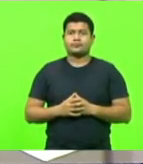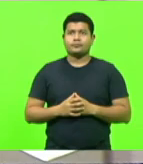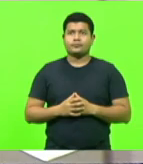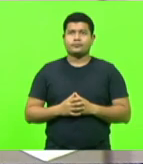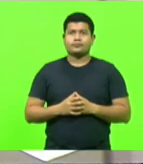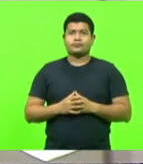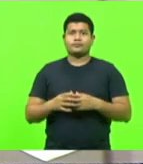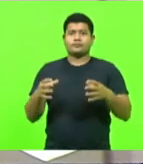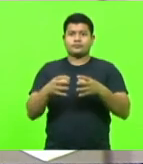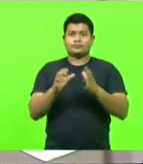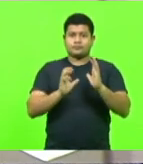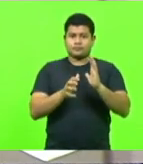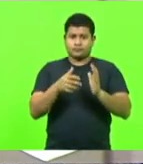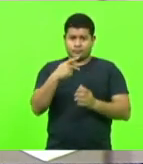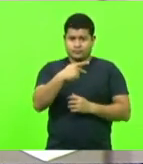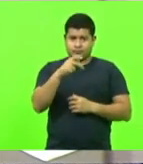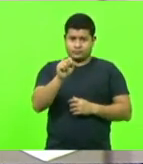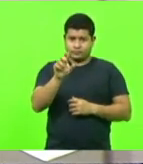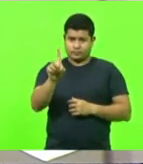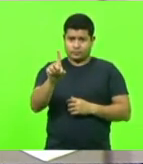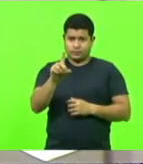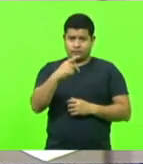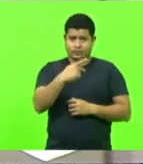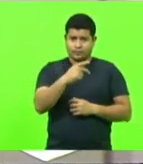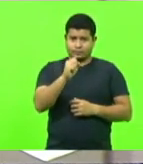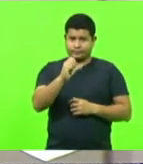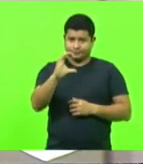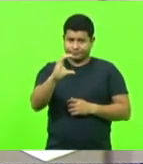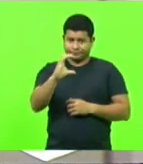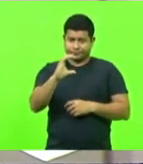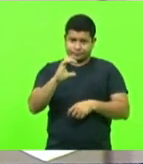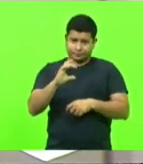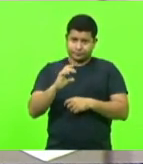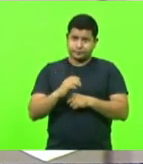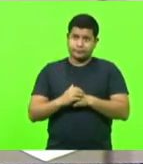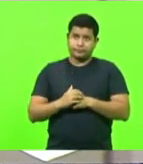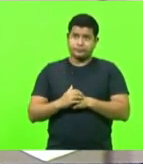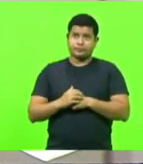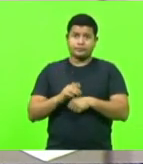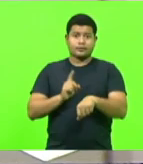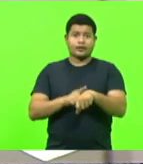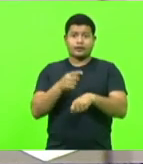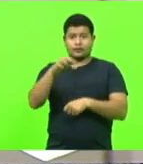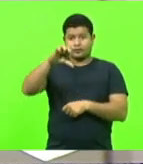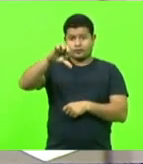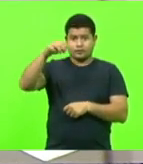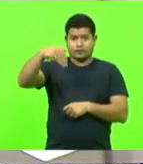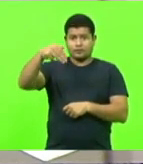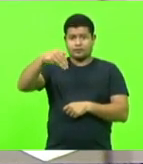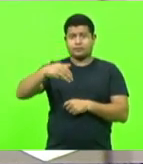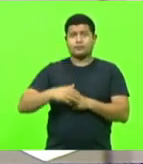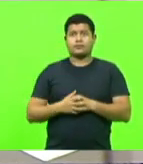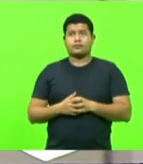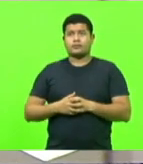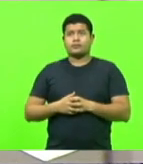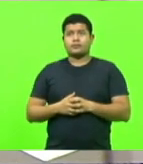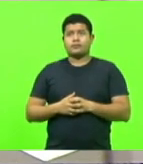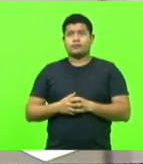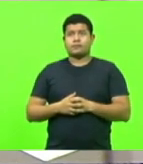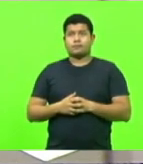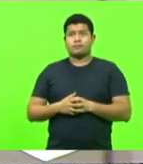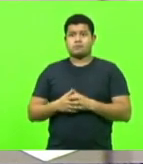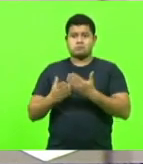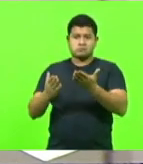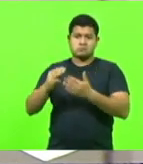Bloco PSD, PSC por 9 minutos. Consulta-se a deputada Marlene,